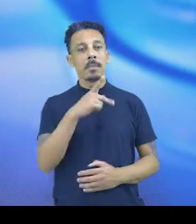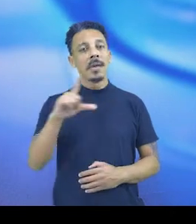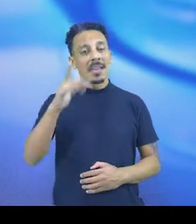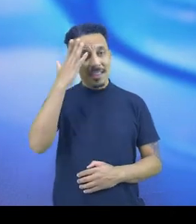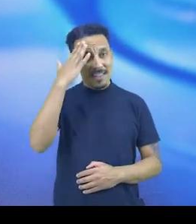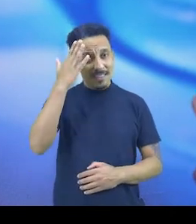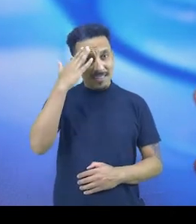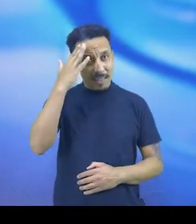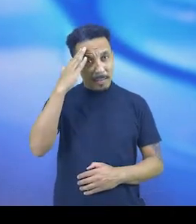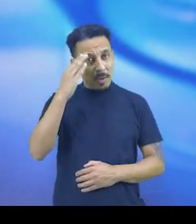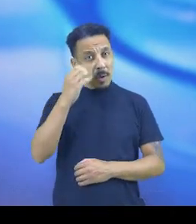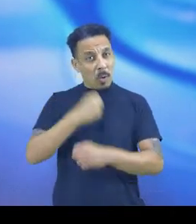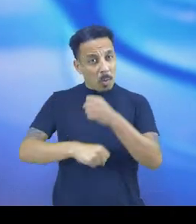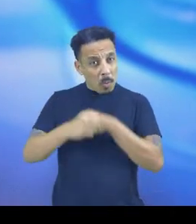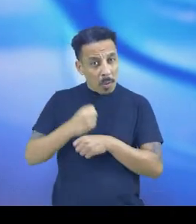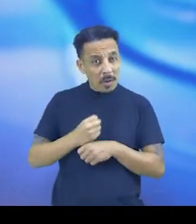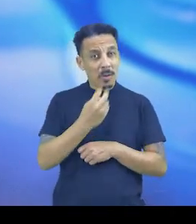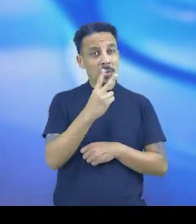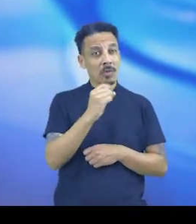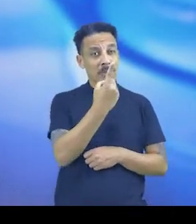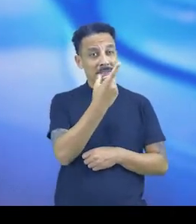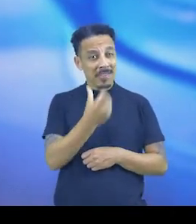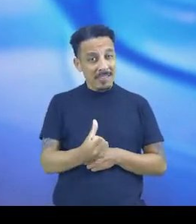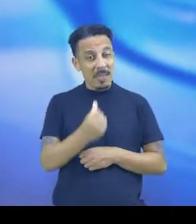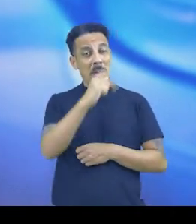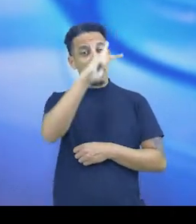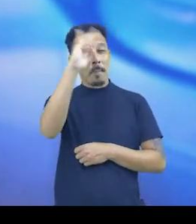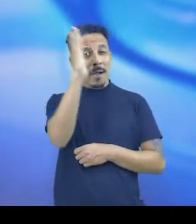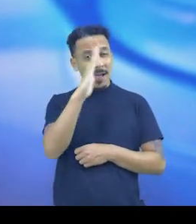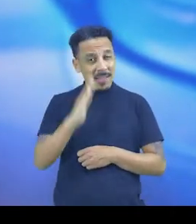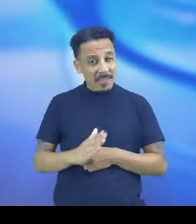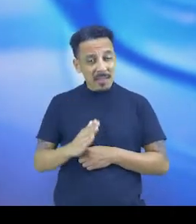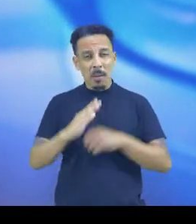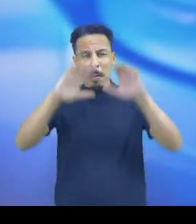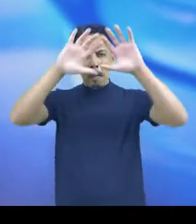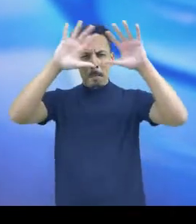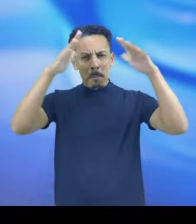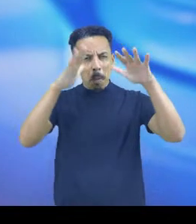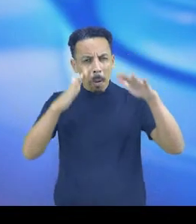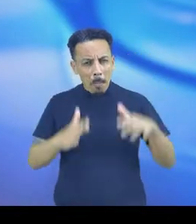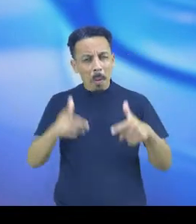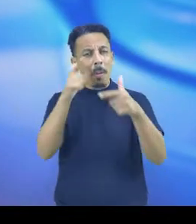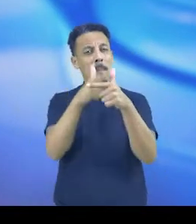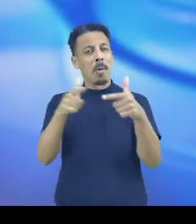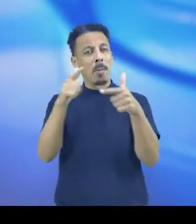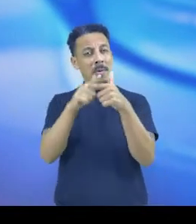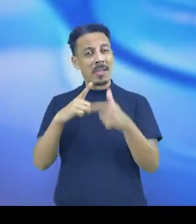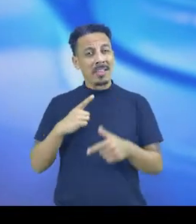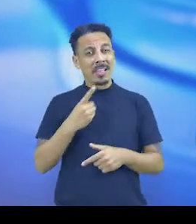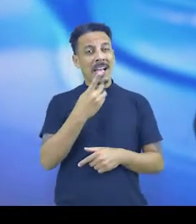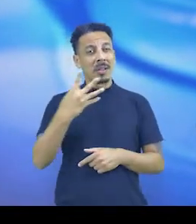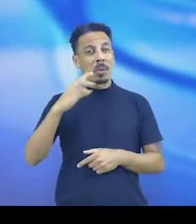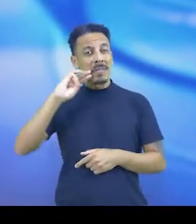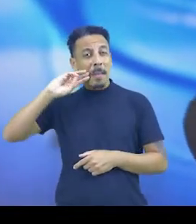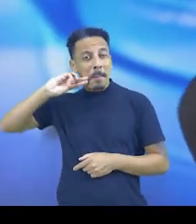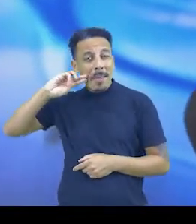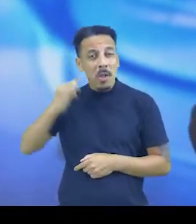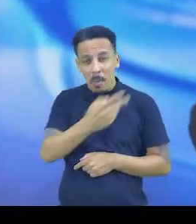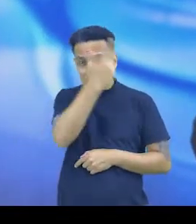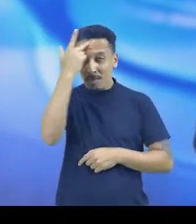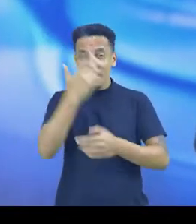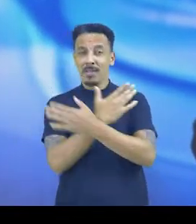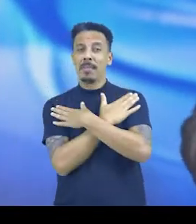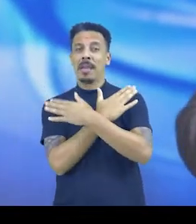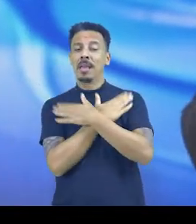O PL sabe que em 2016 o Brasil enfrentava forte recessão e tinha 14 milhões de